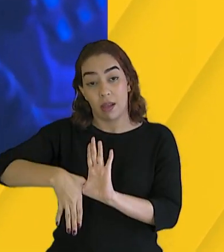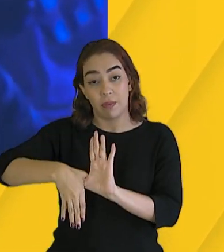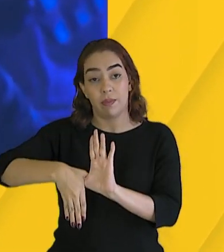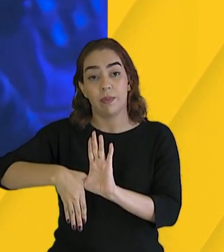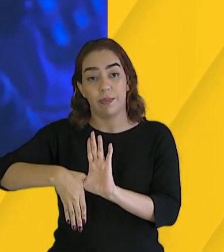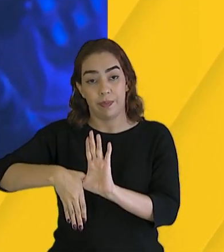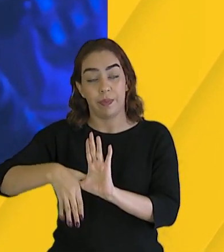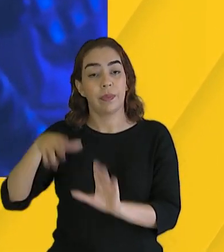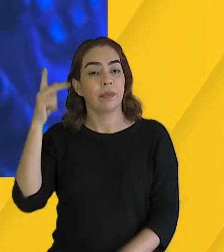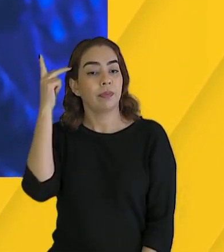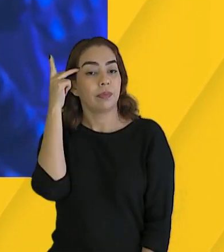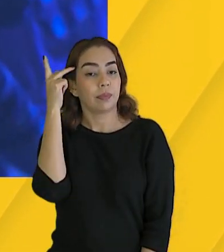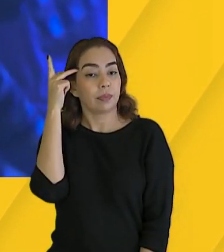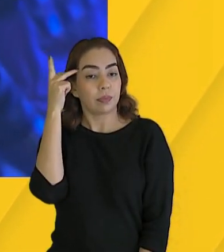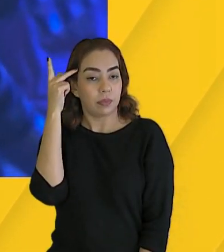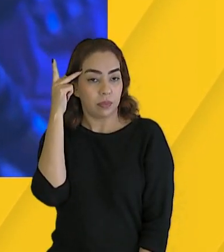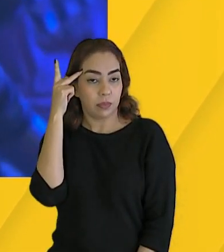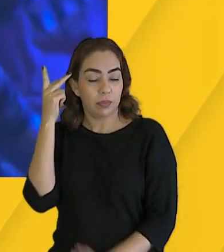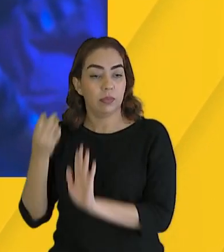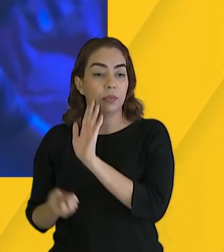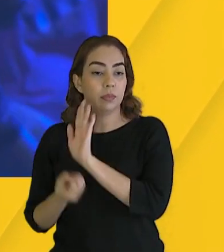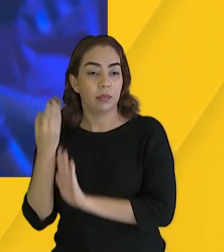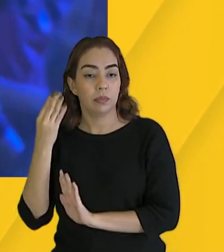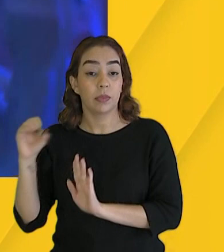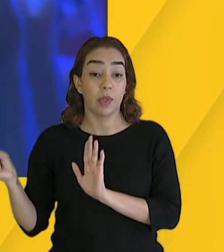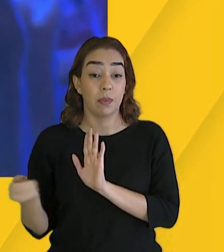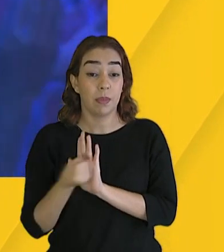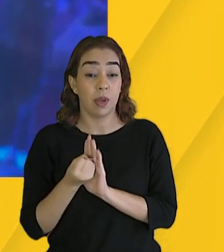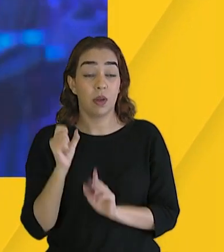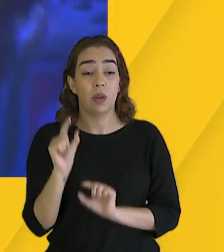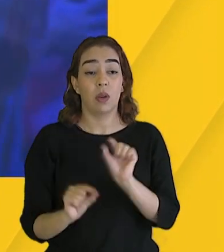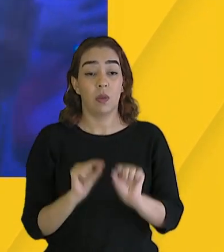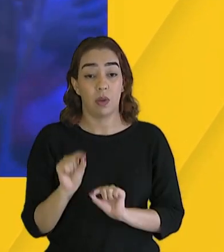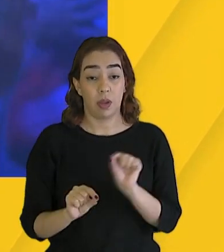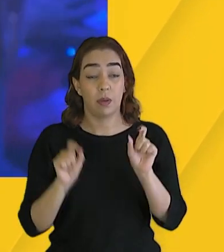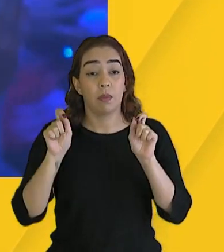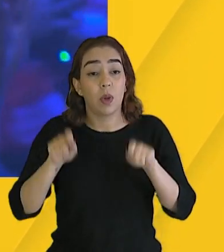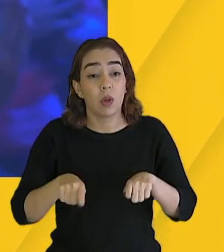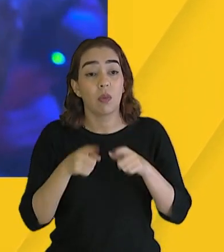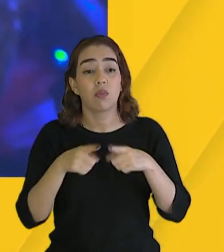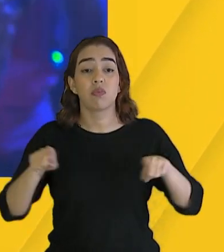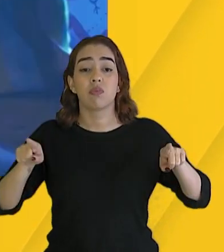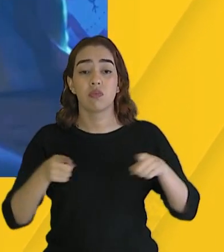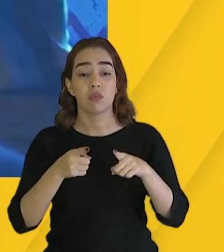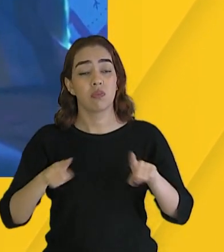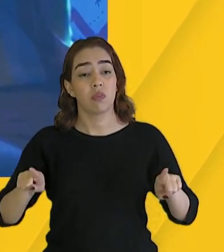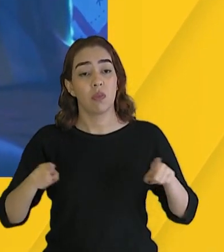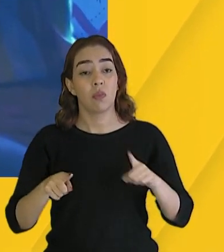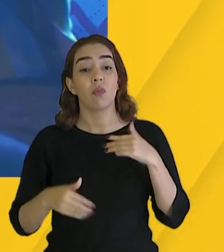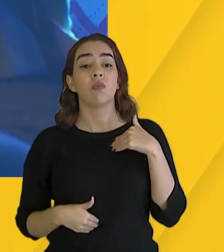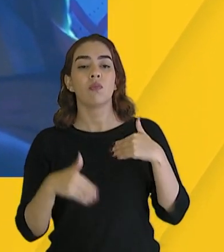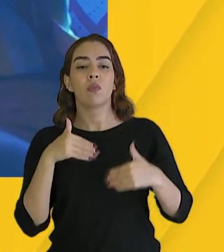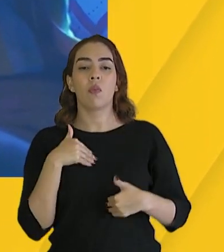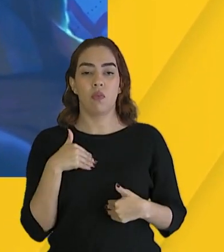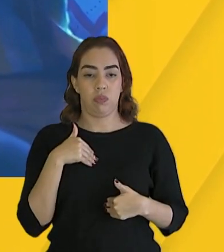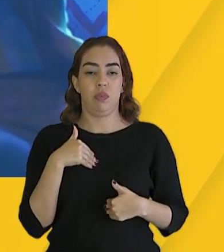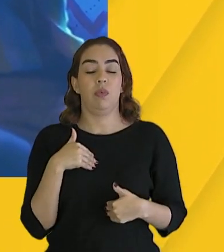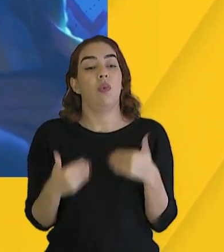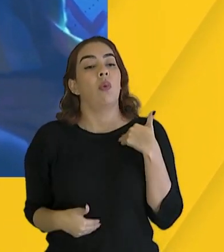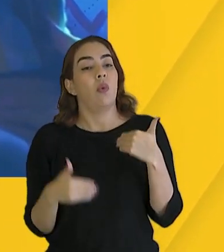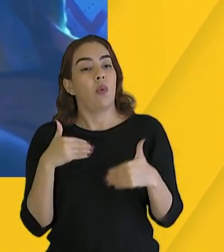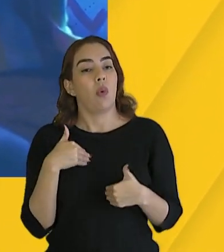Natural de São Paulo, o Barbatuques tem como marca a criação de sonoridades através da percussão corporal. Serão duas